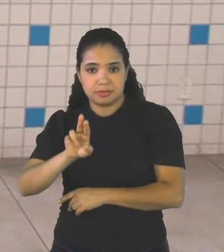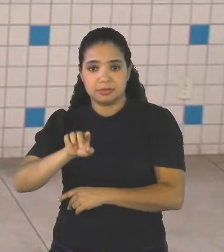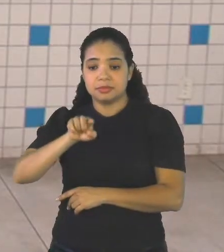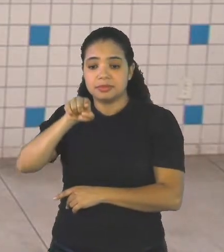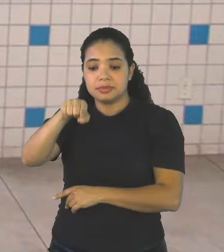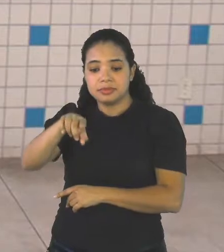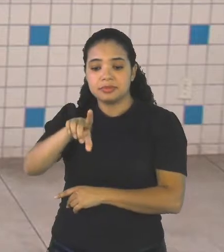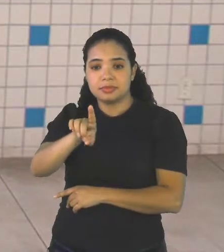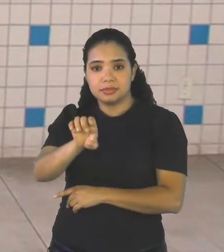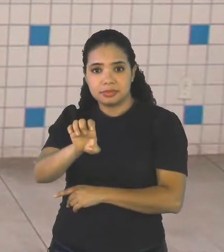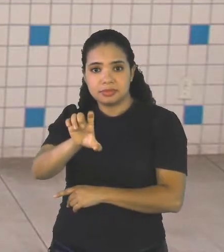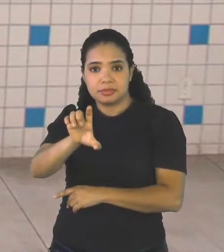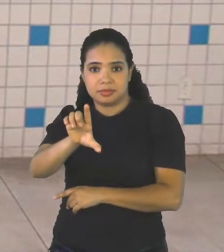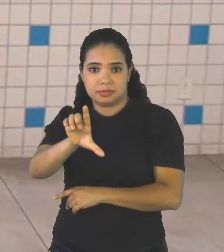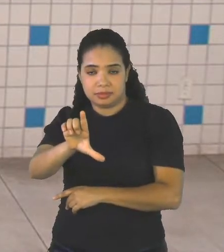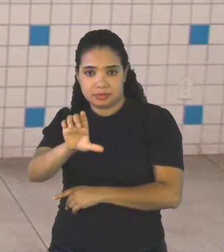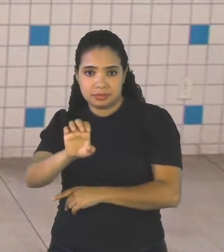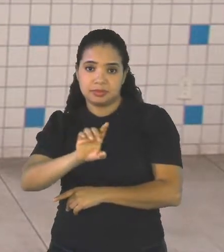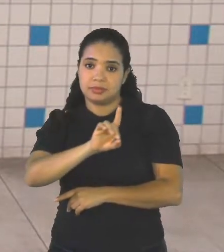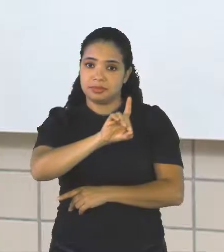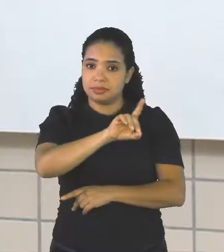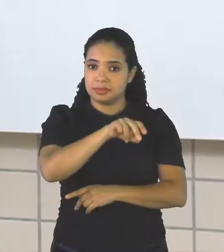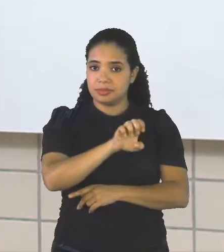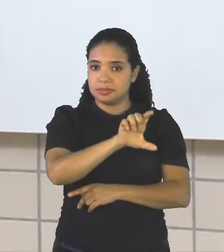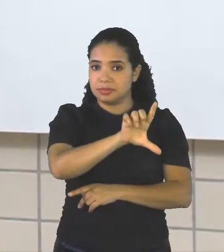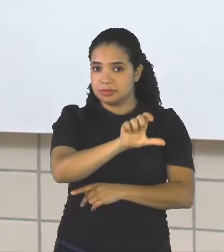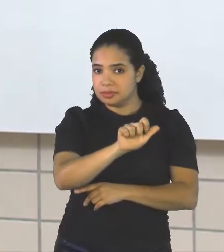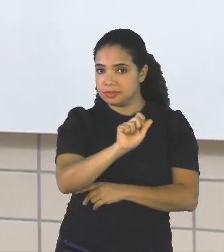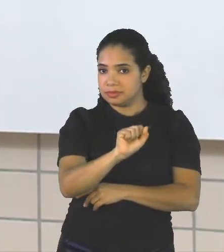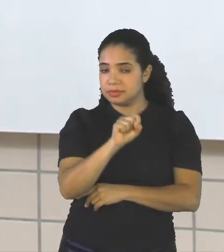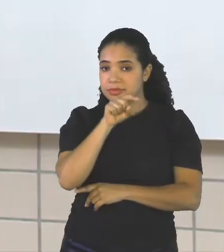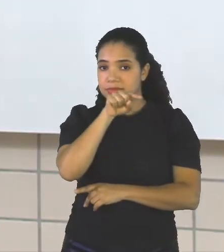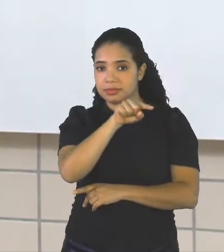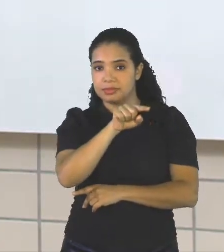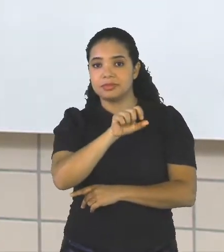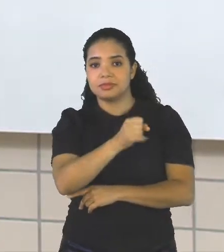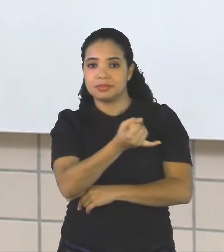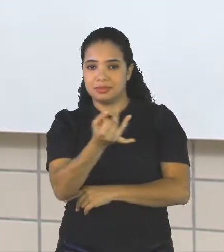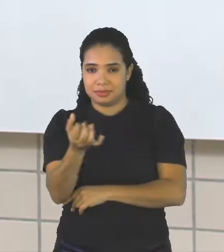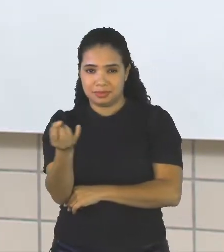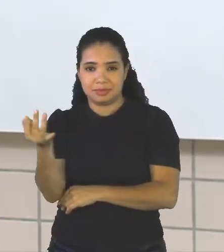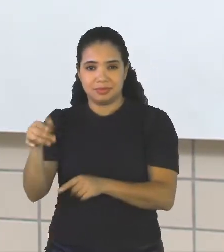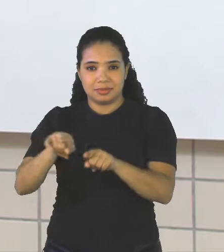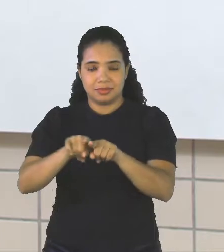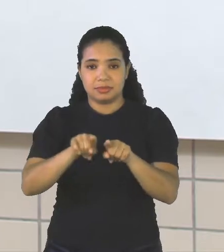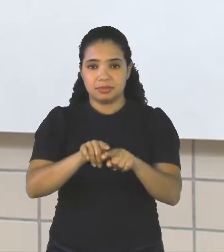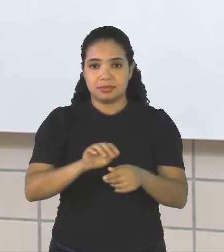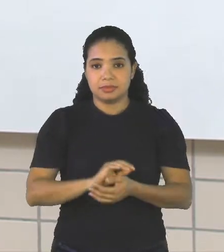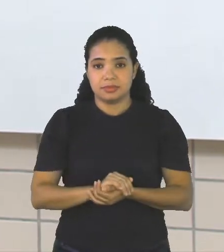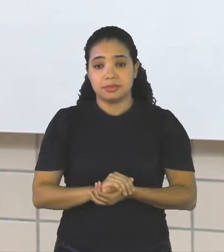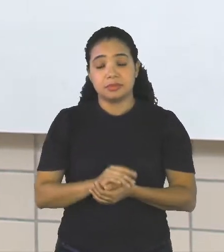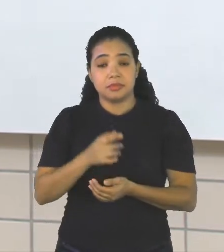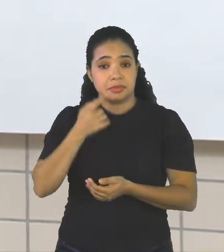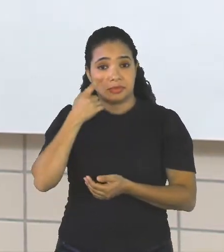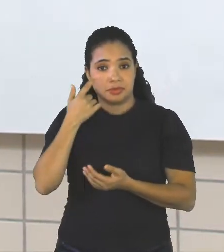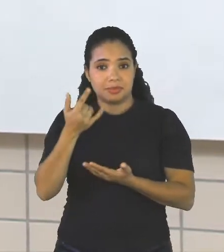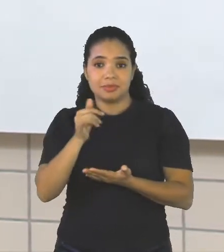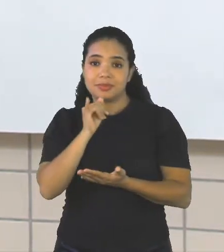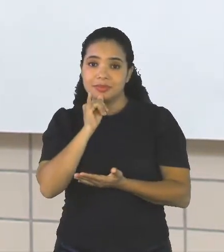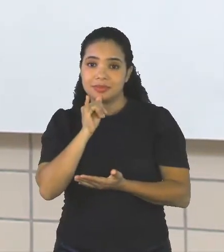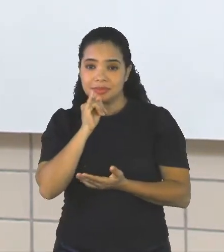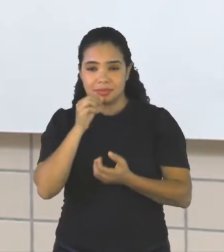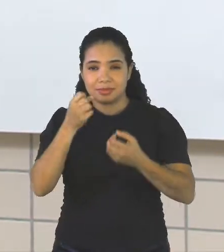Bem, alunos Vamos então fazer algumas exemplificações, né?